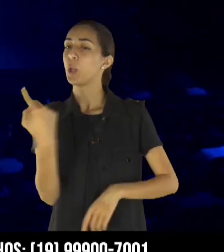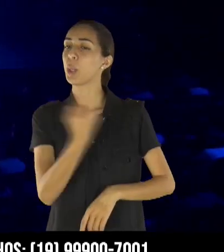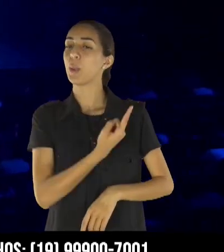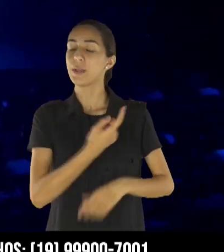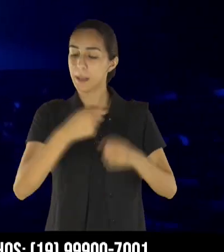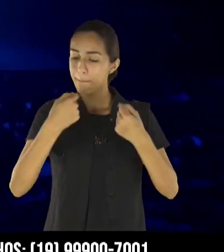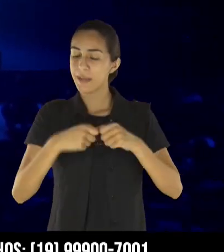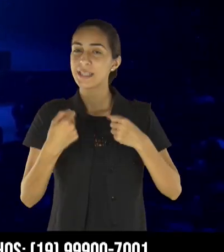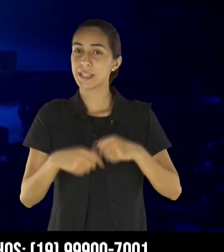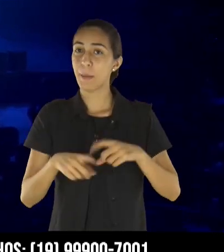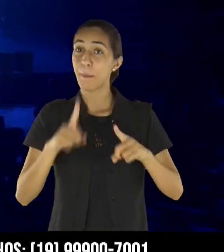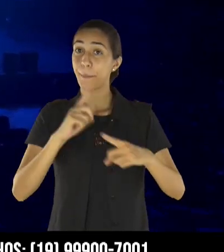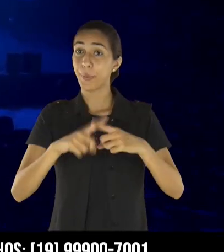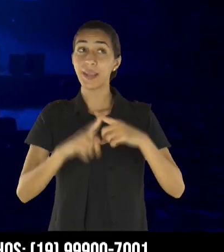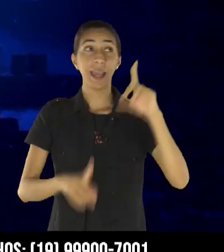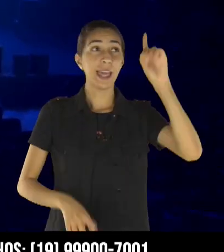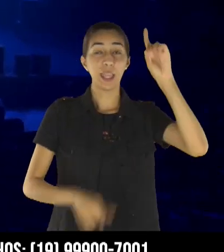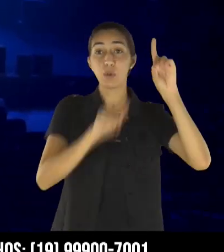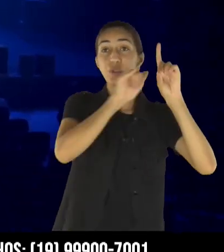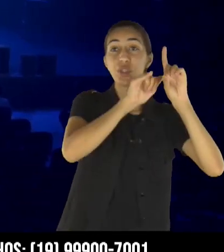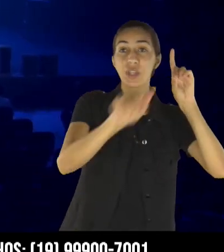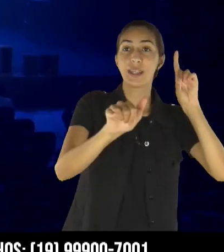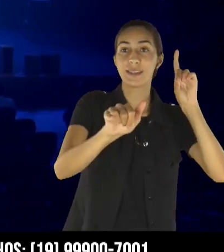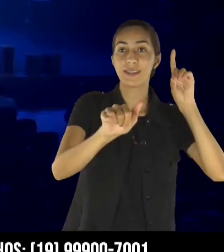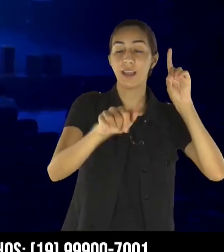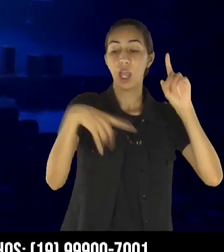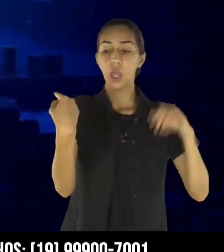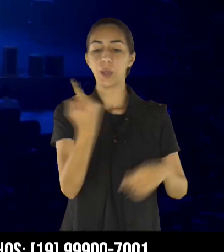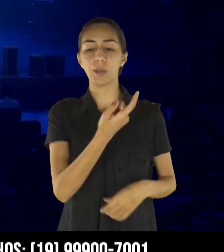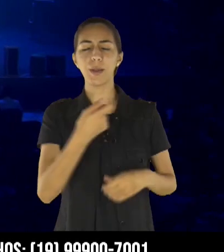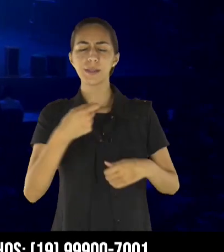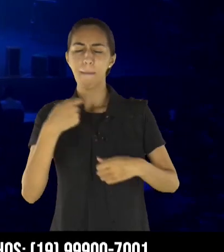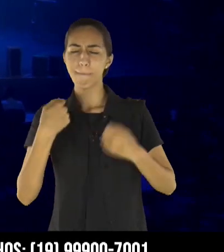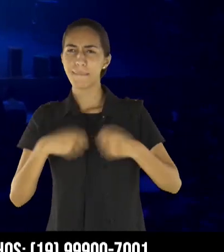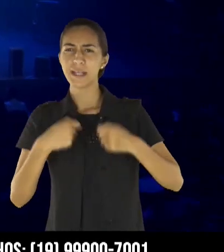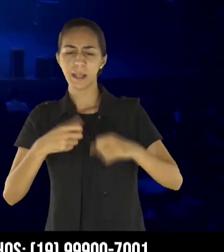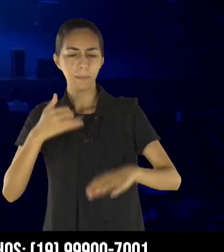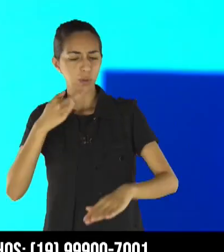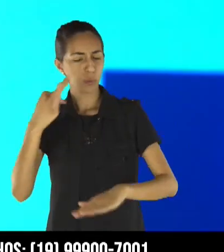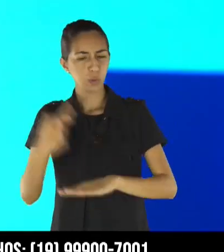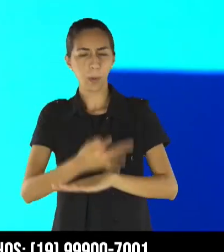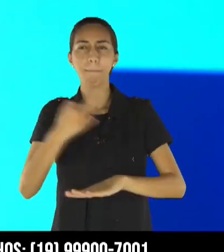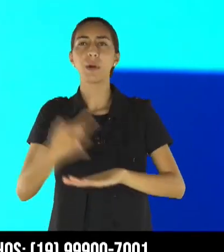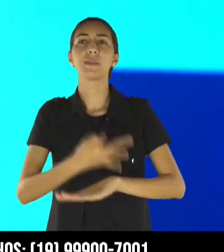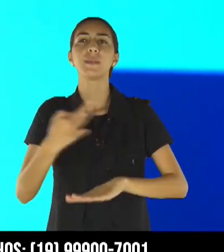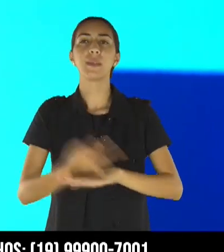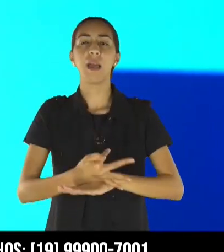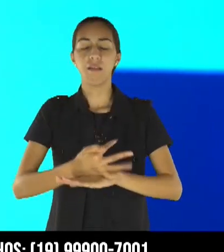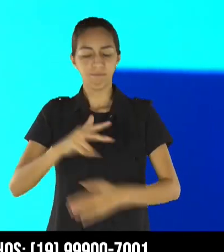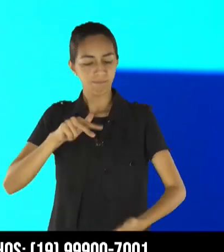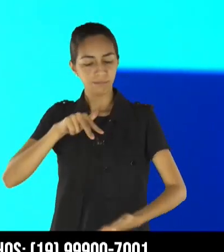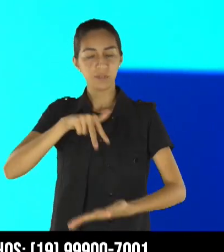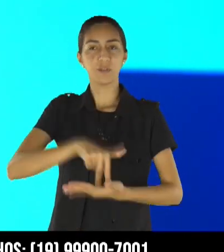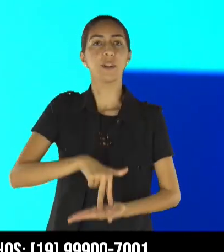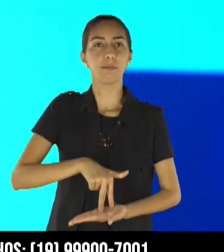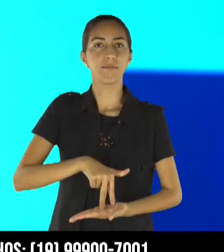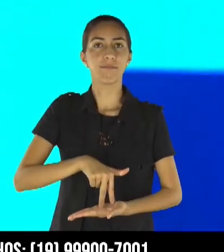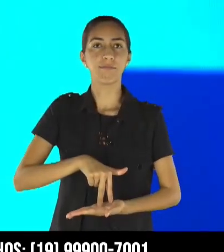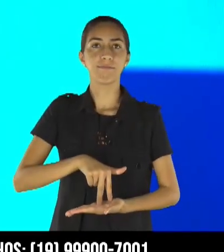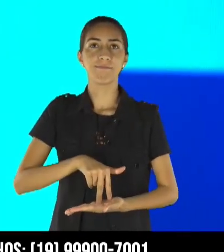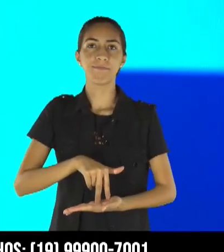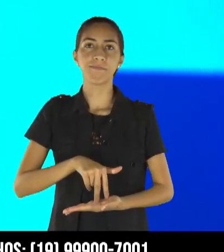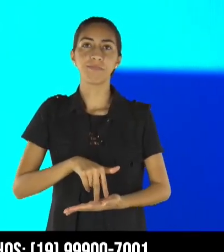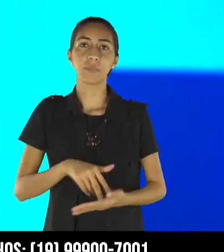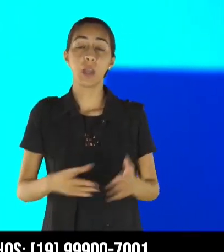coisas. Lá em Deuteronômio, no capítulo 20, ele dá uma receita para nós, capítulo 20, do versículo 1 ao 4, diz